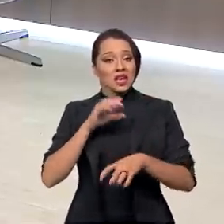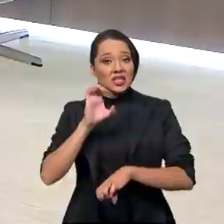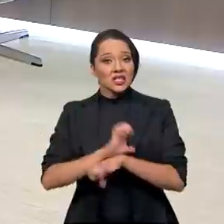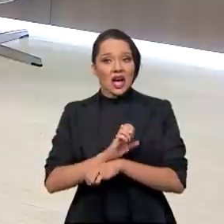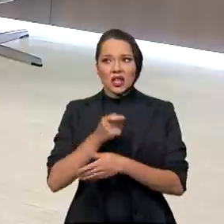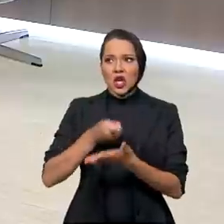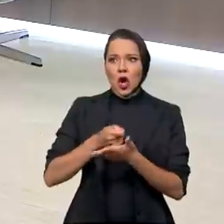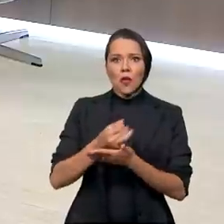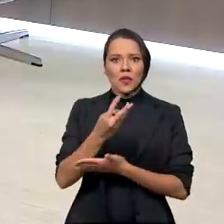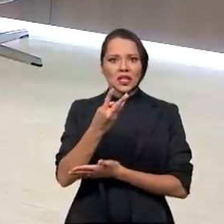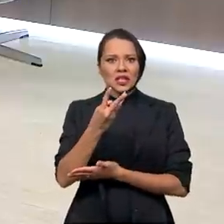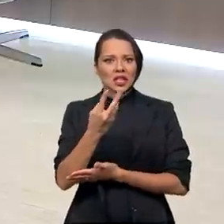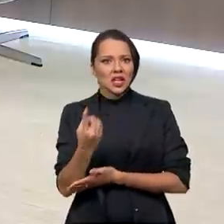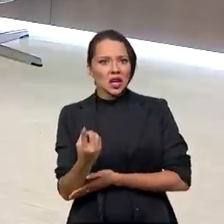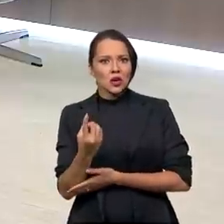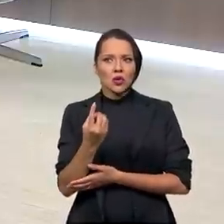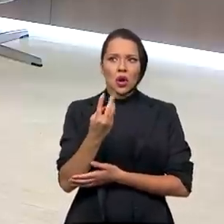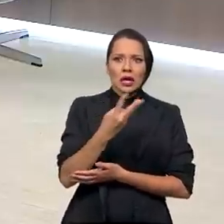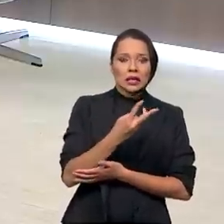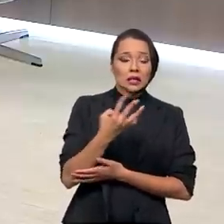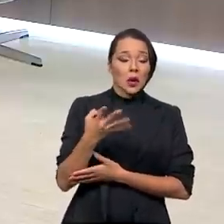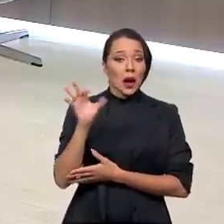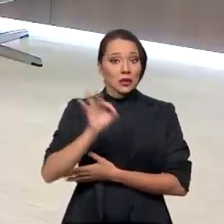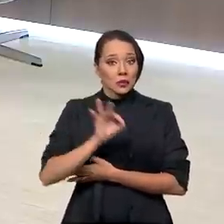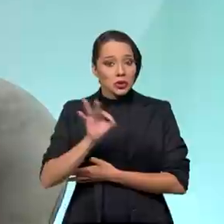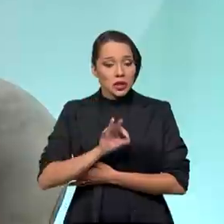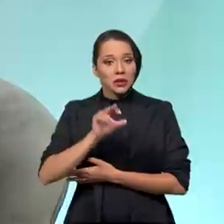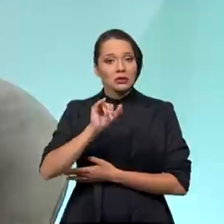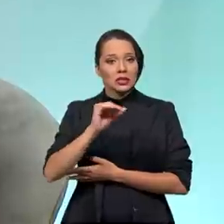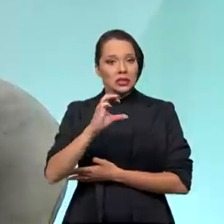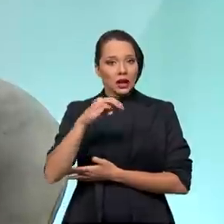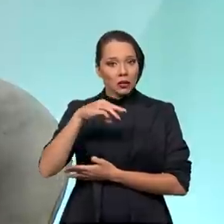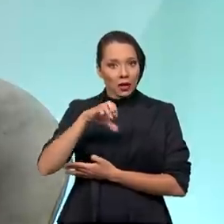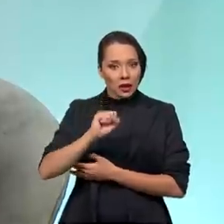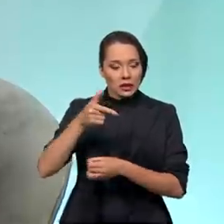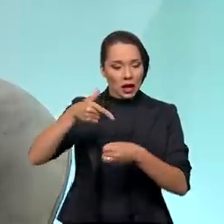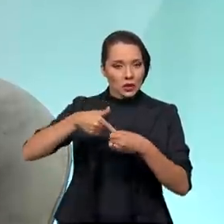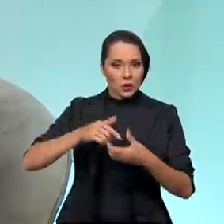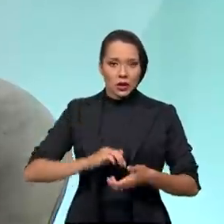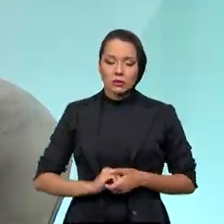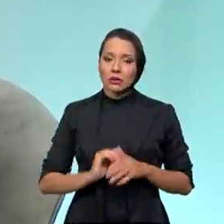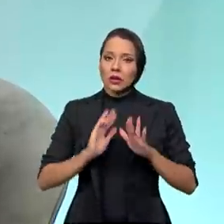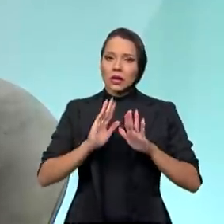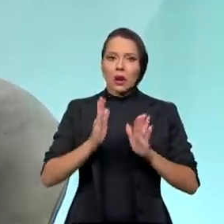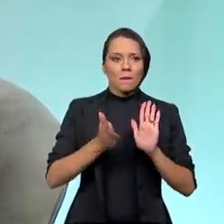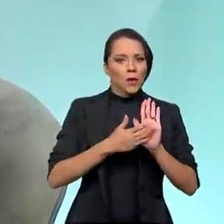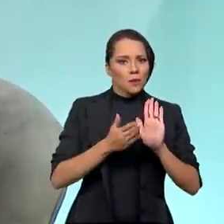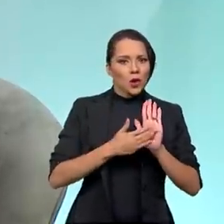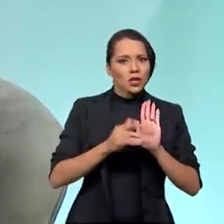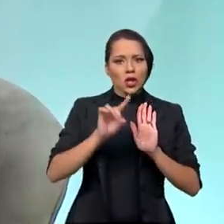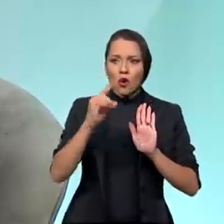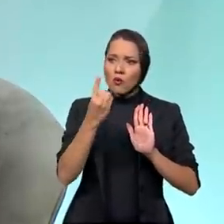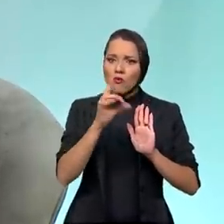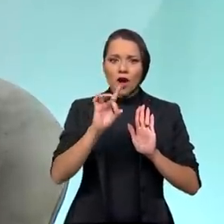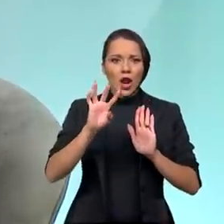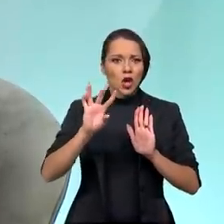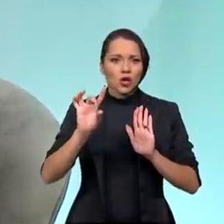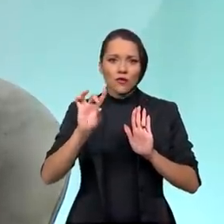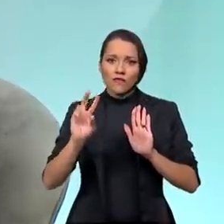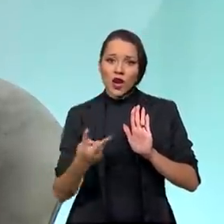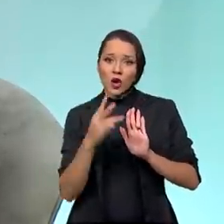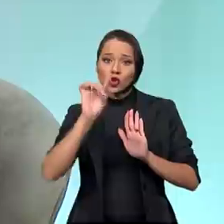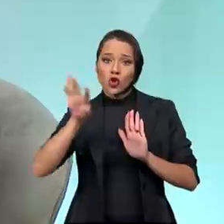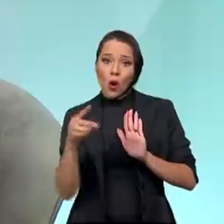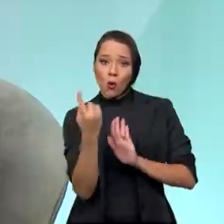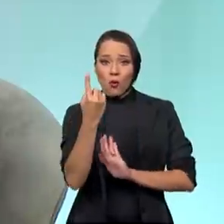que cobram 30%, 31%, 34% de ICMS na gasolina. Então, a proposta, nós temos um valor único